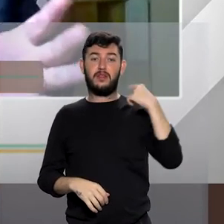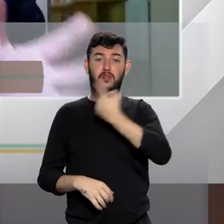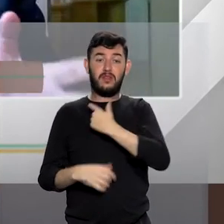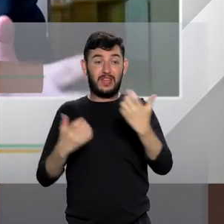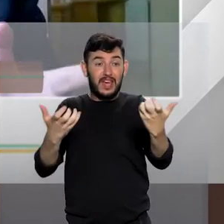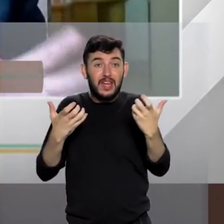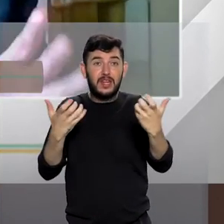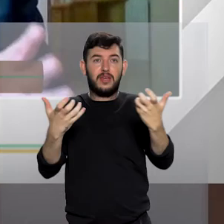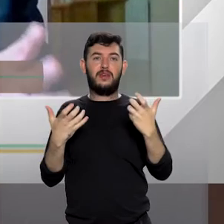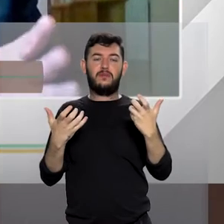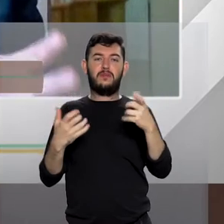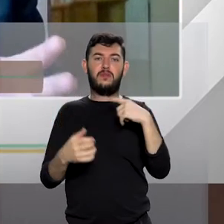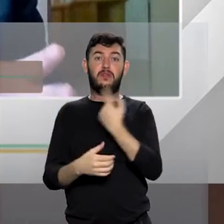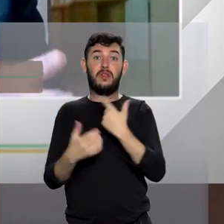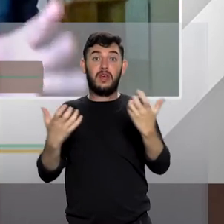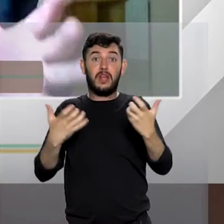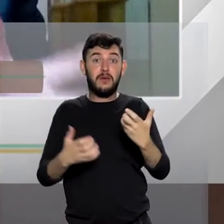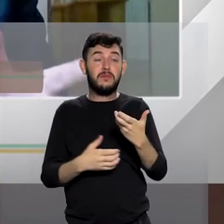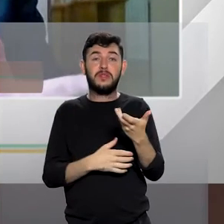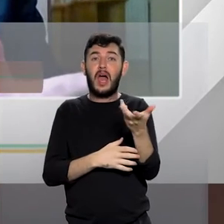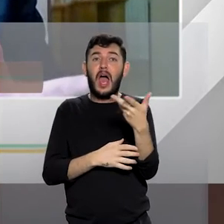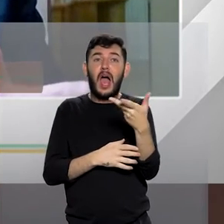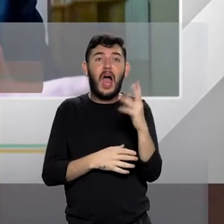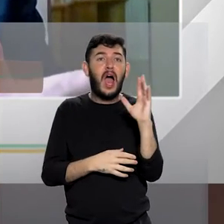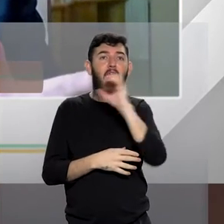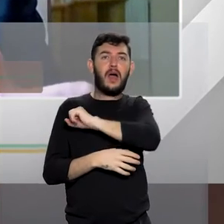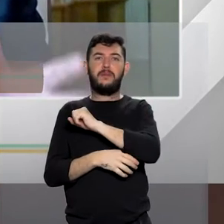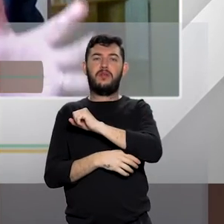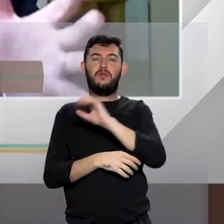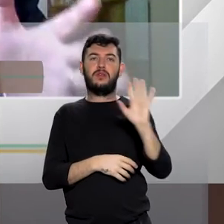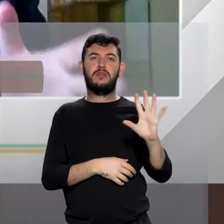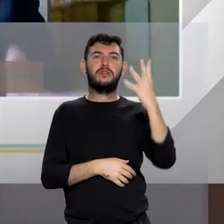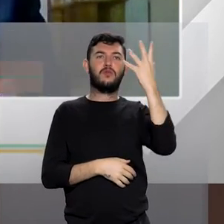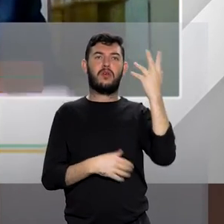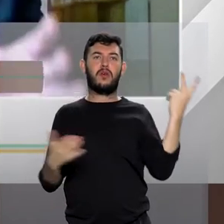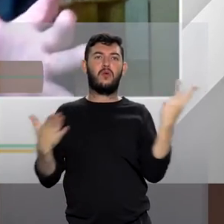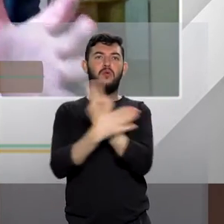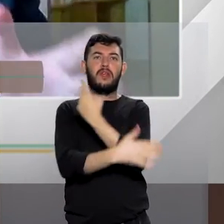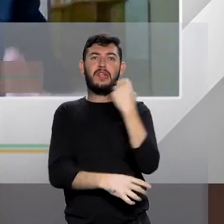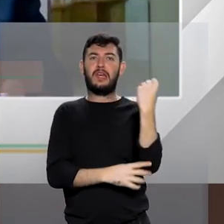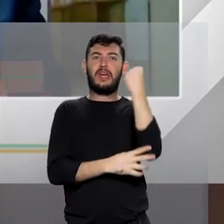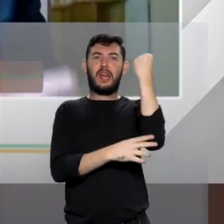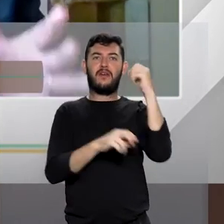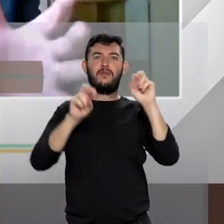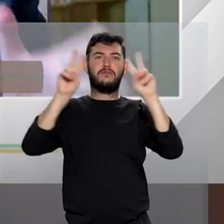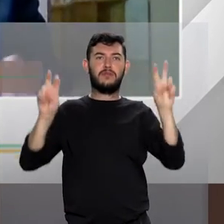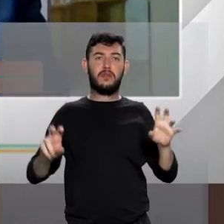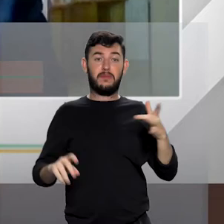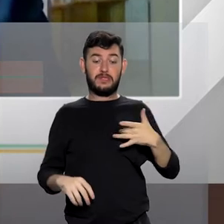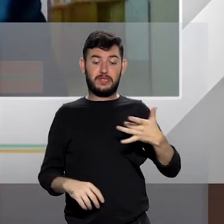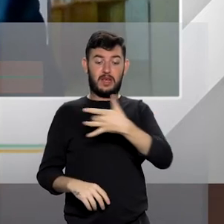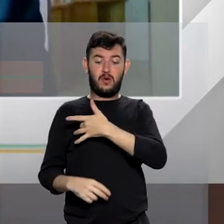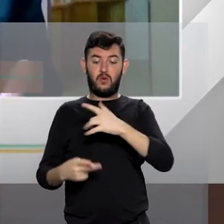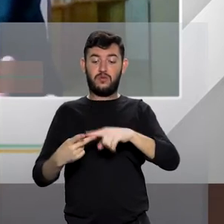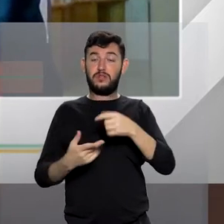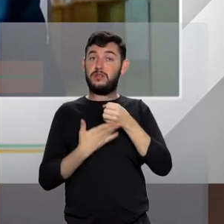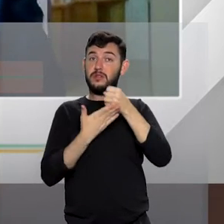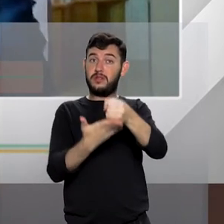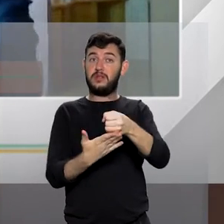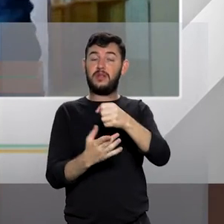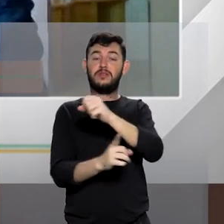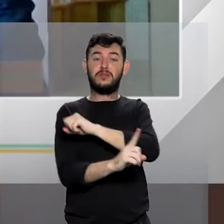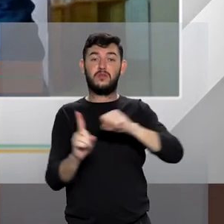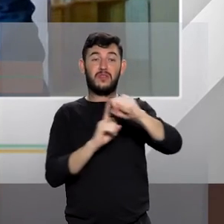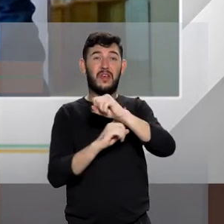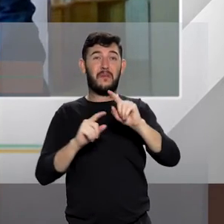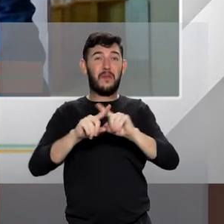quer ter uma intervenção rápida em situações que têm um risco mais grave de evoluírem, saúde, assistência social, emprego e renda. Agora,